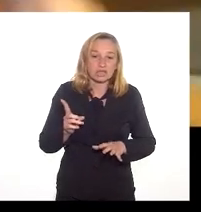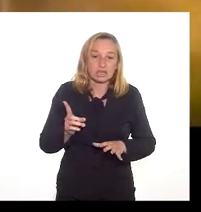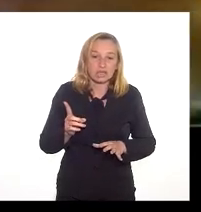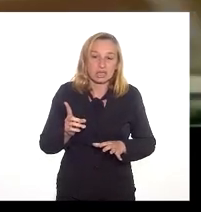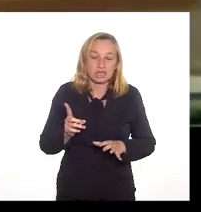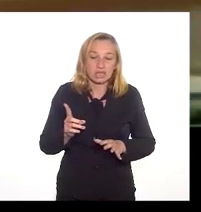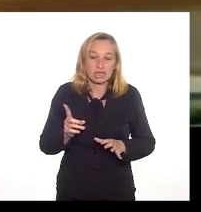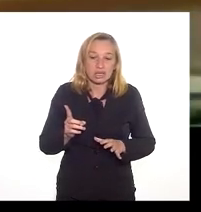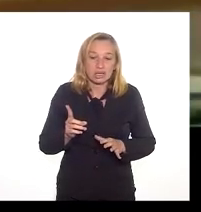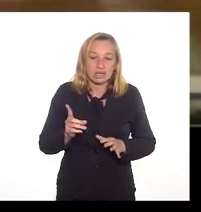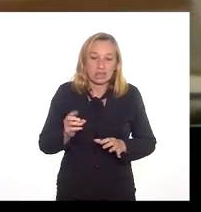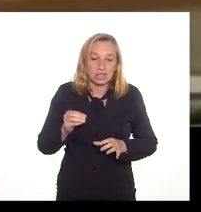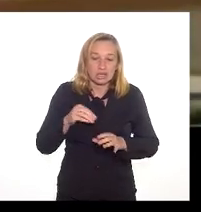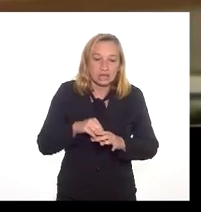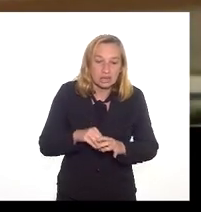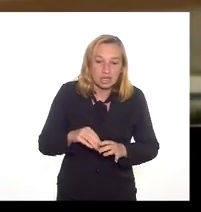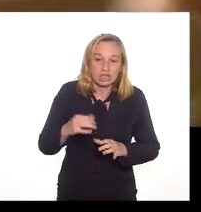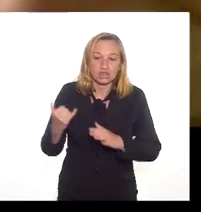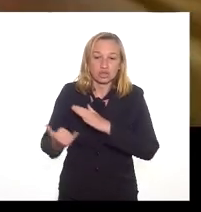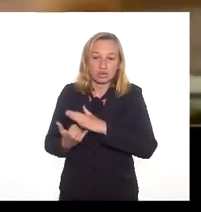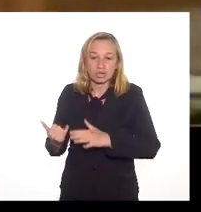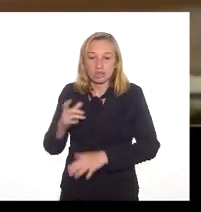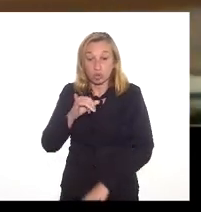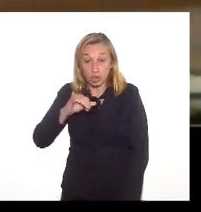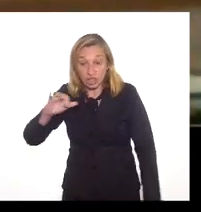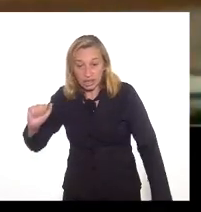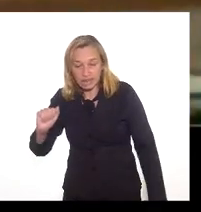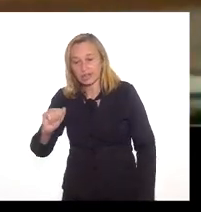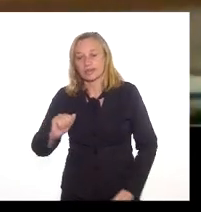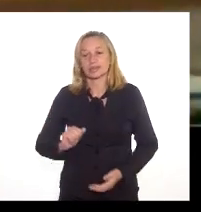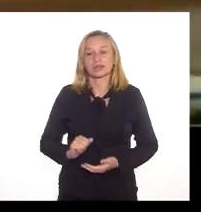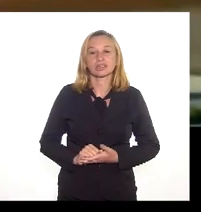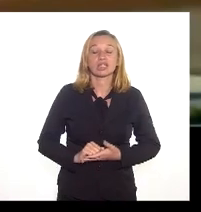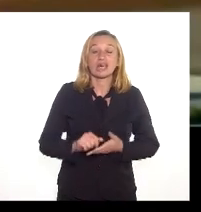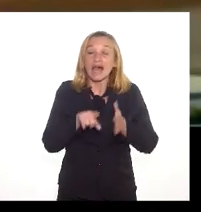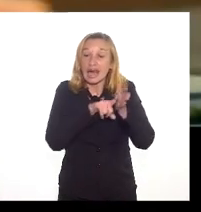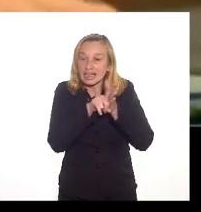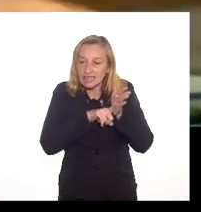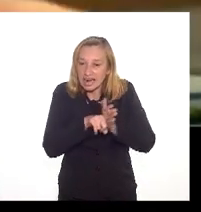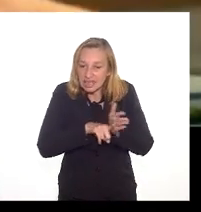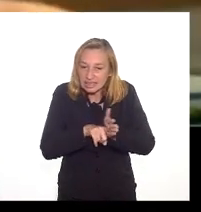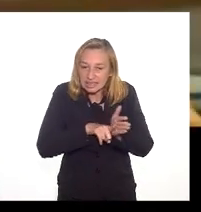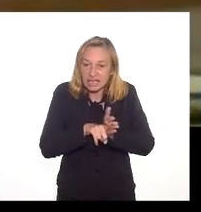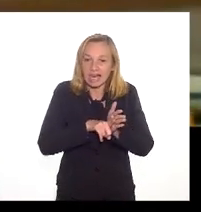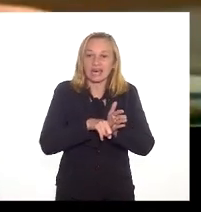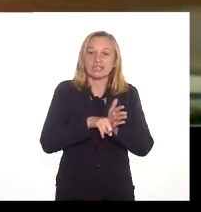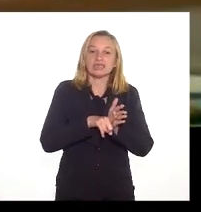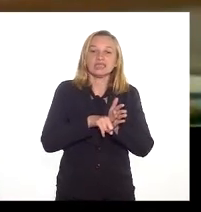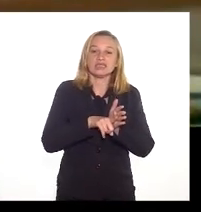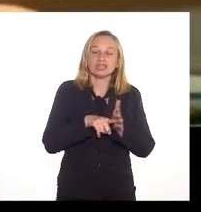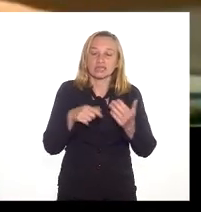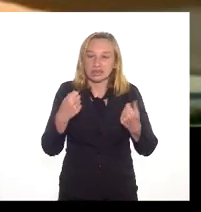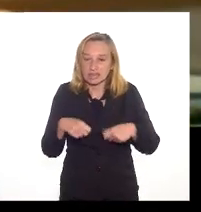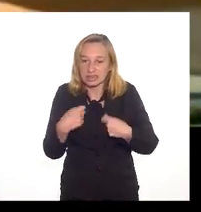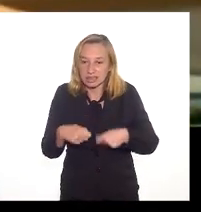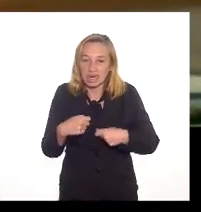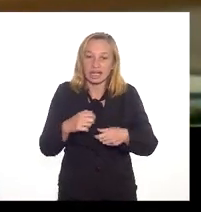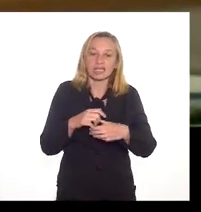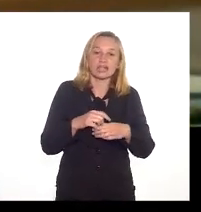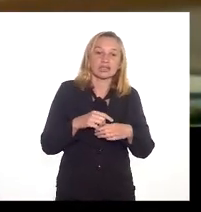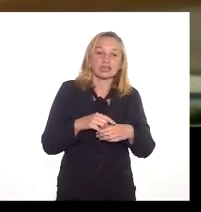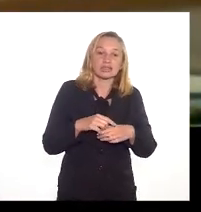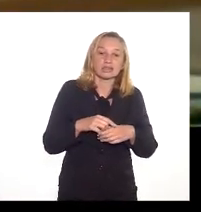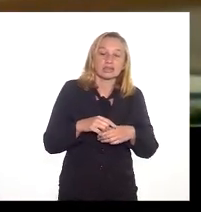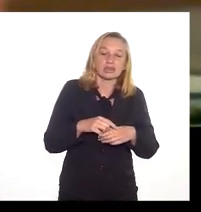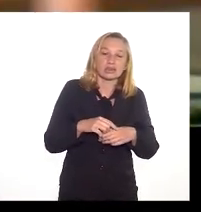institucionais da autarquia no caso do INCRA que seja analisada com todo o rigor necessário porque os